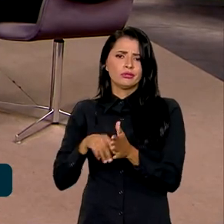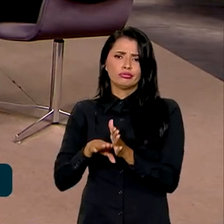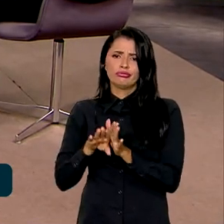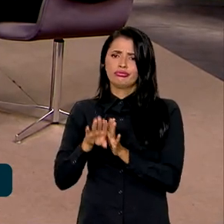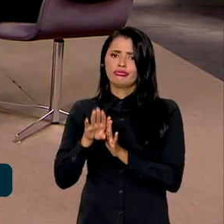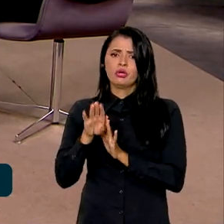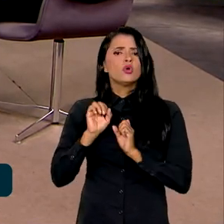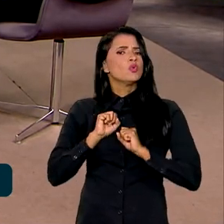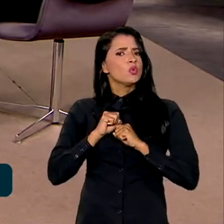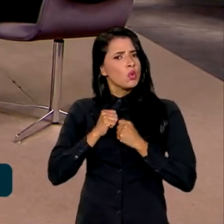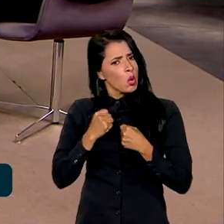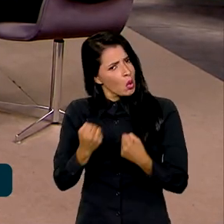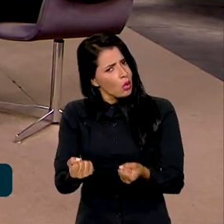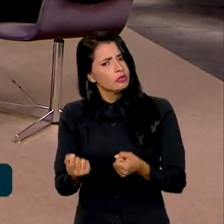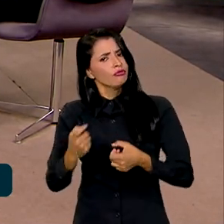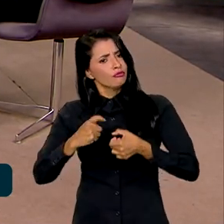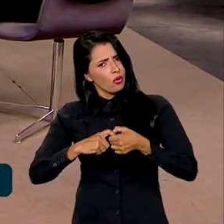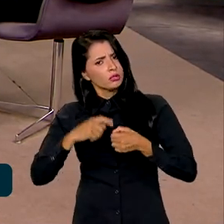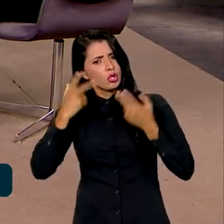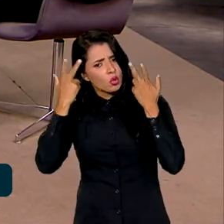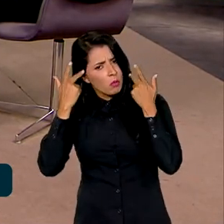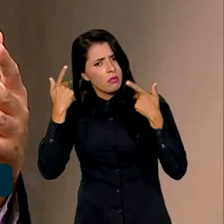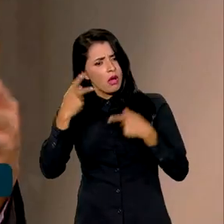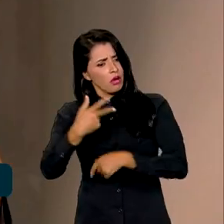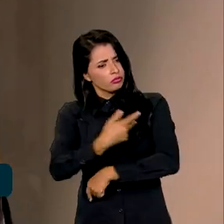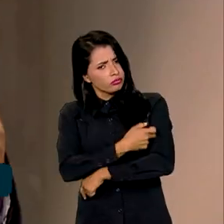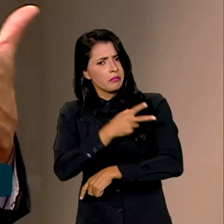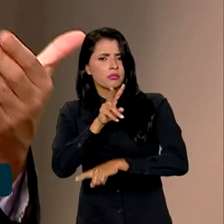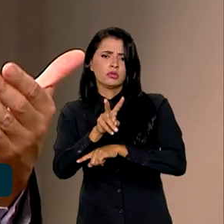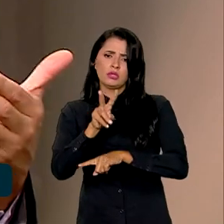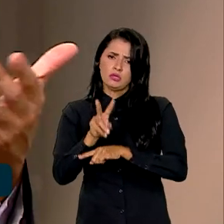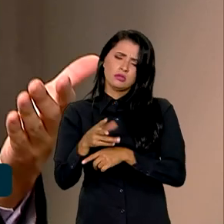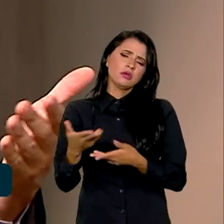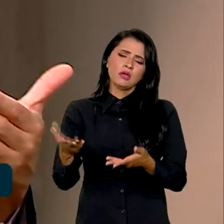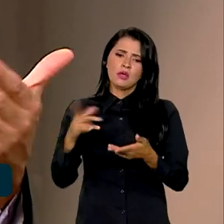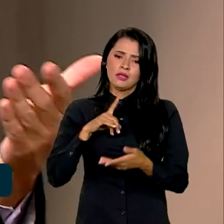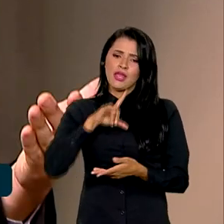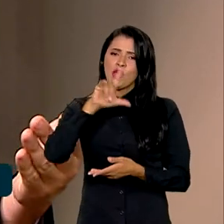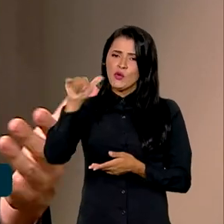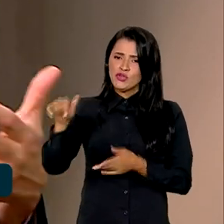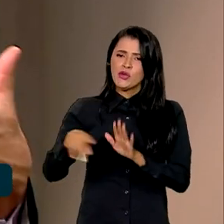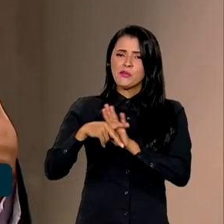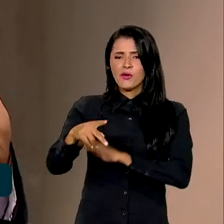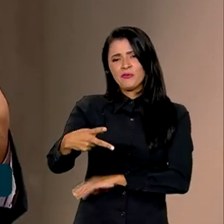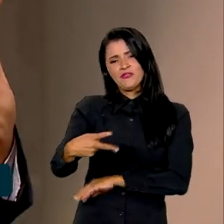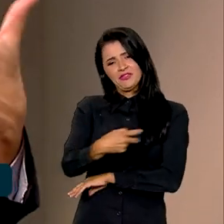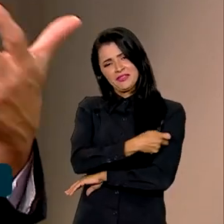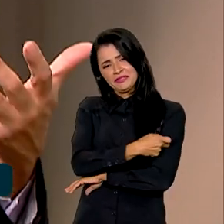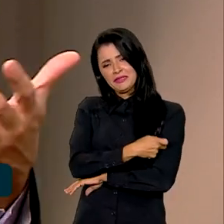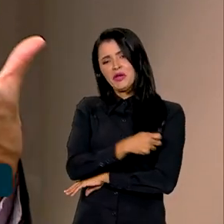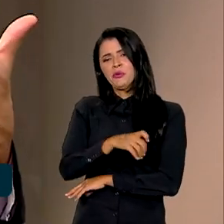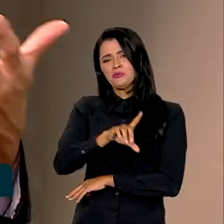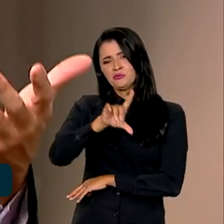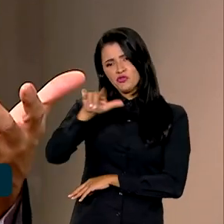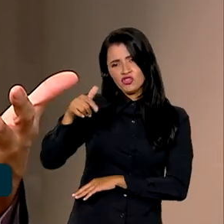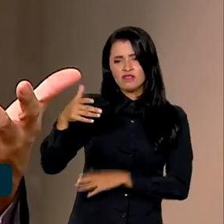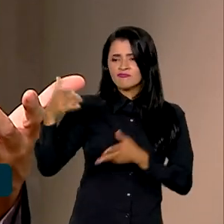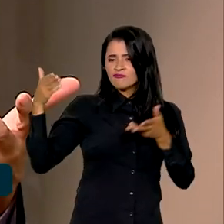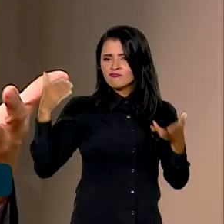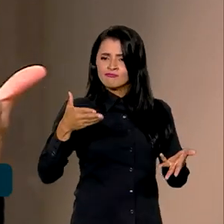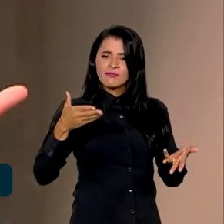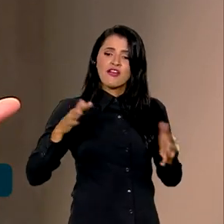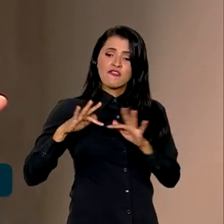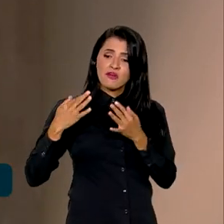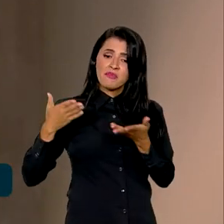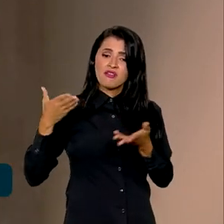esforço é para que a gente possa retomar o nosso curso normal das coisas, que é, nós temos o dia de vacinação, o dia de envolvimento